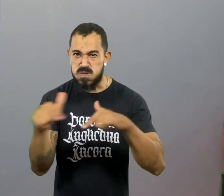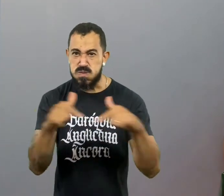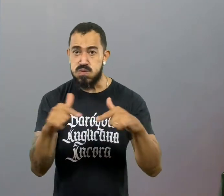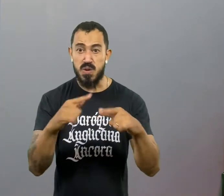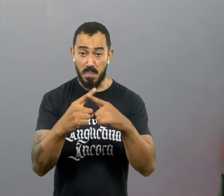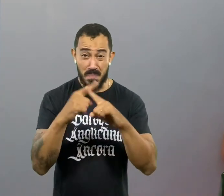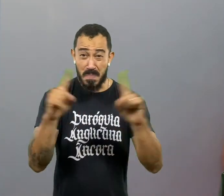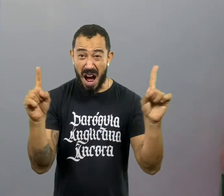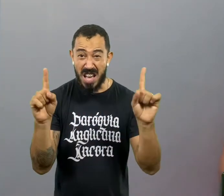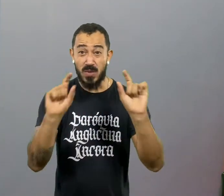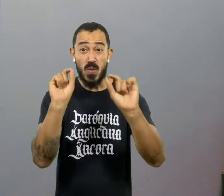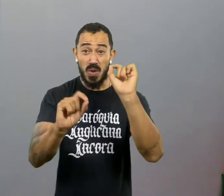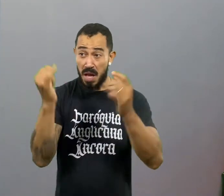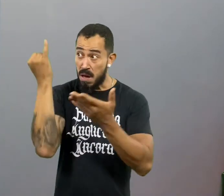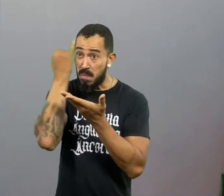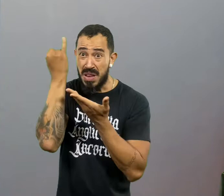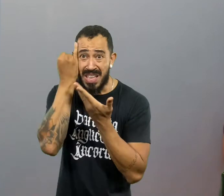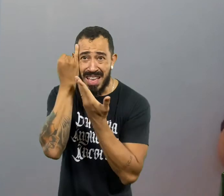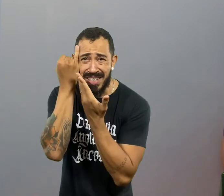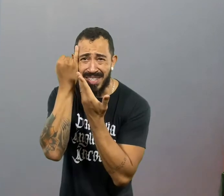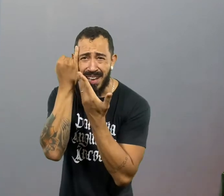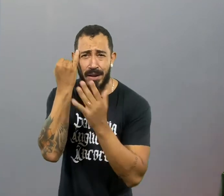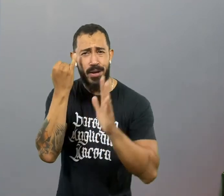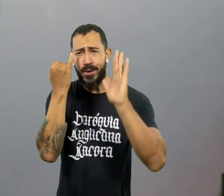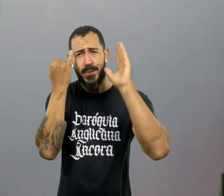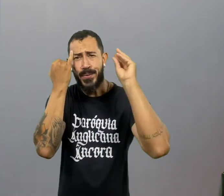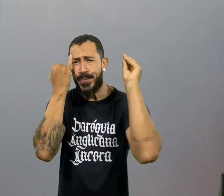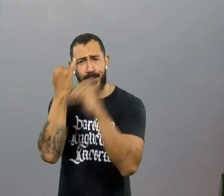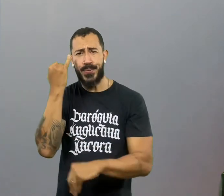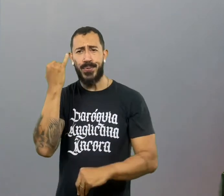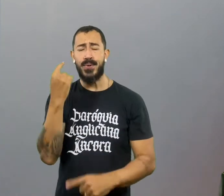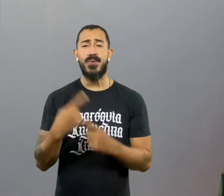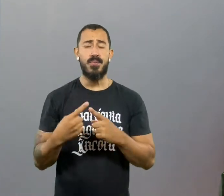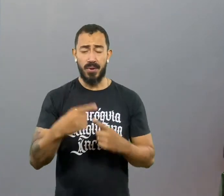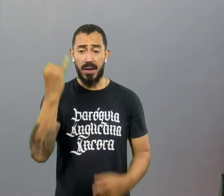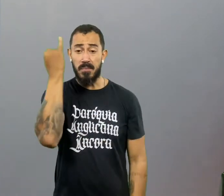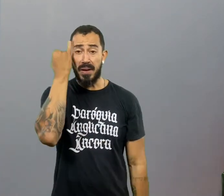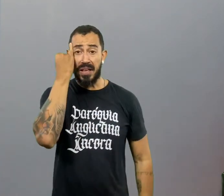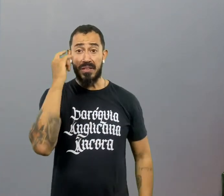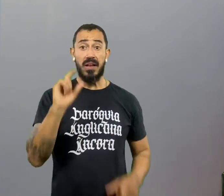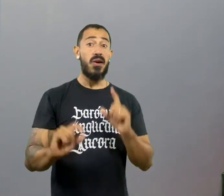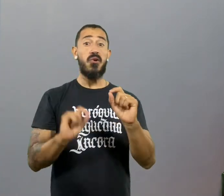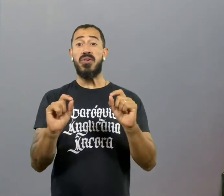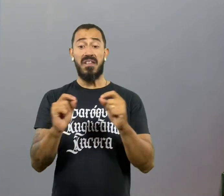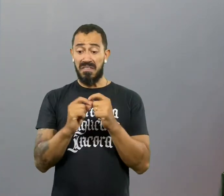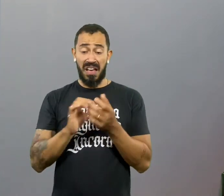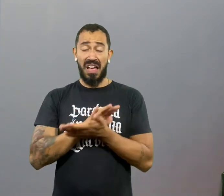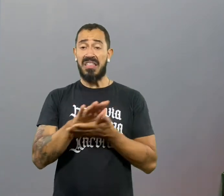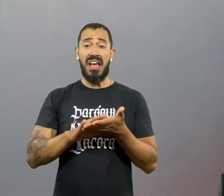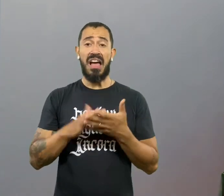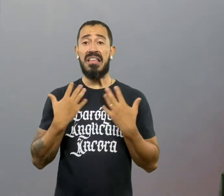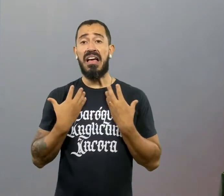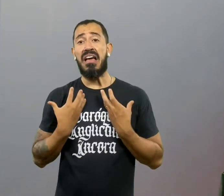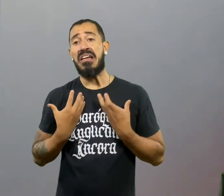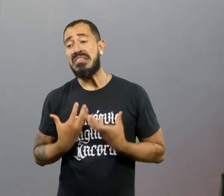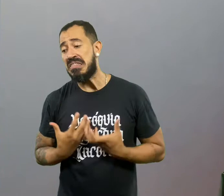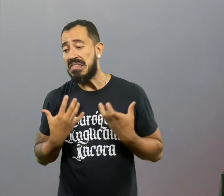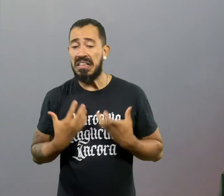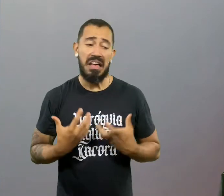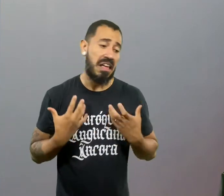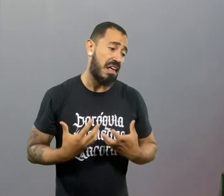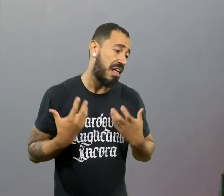é um vício chamado preguiça. O preguiçoso é aquele que descansa de coisa alguma. Ele